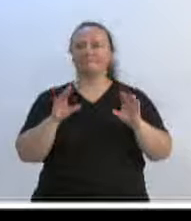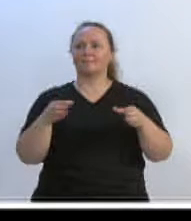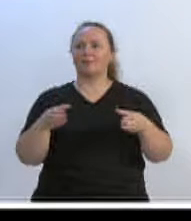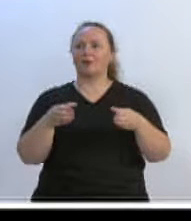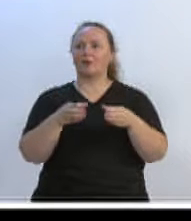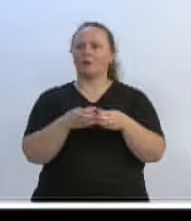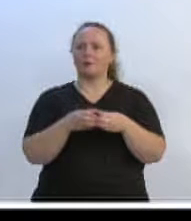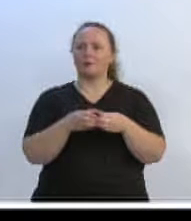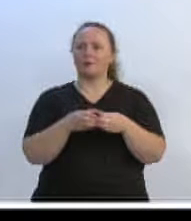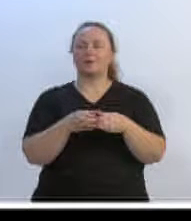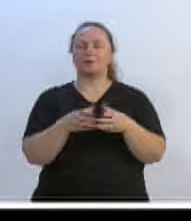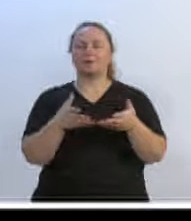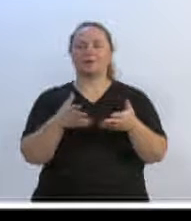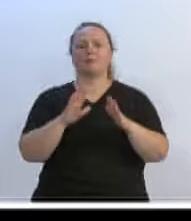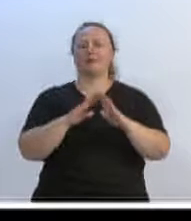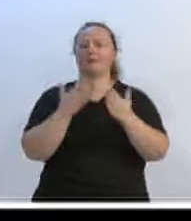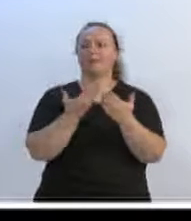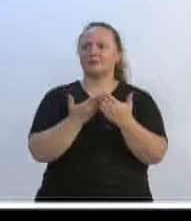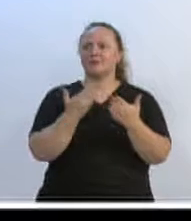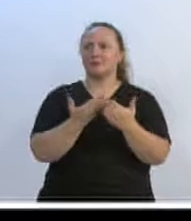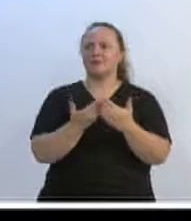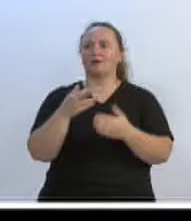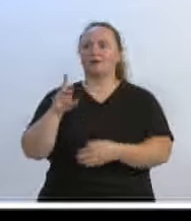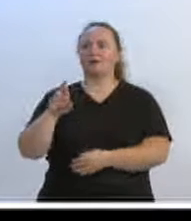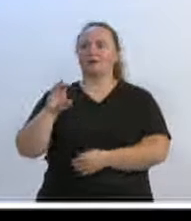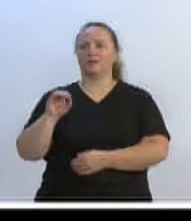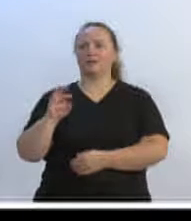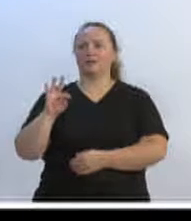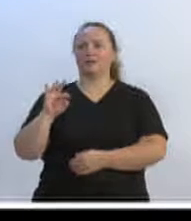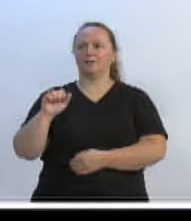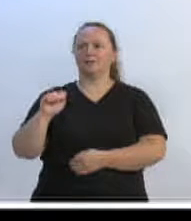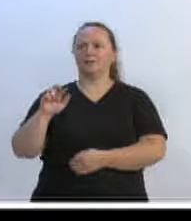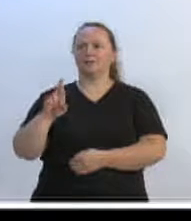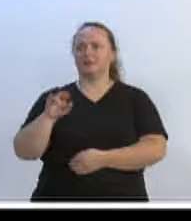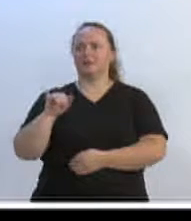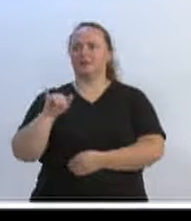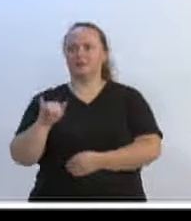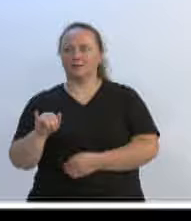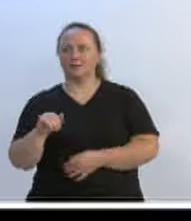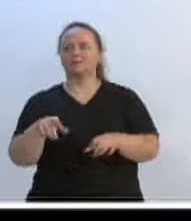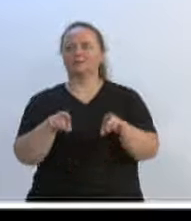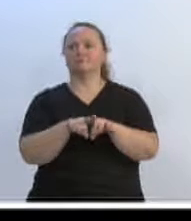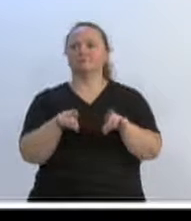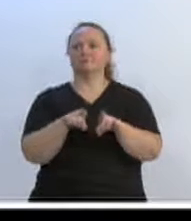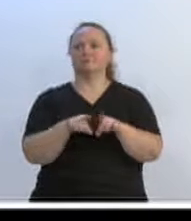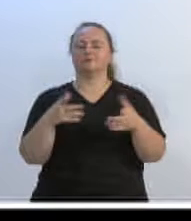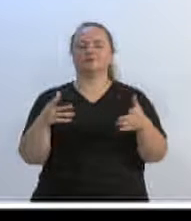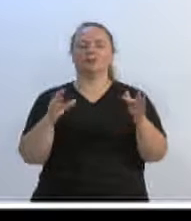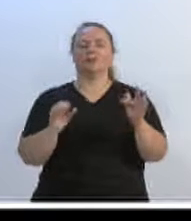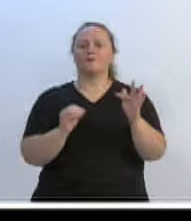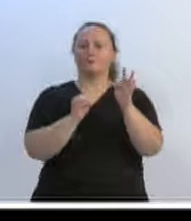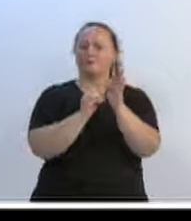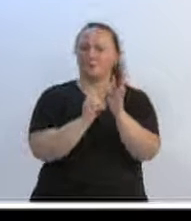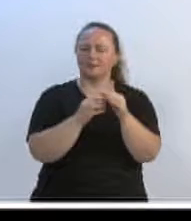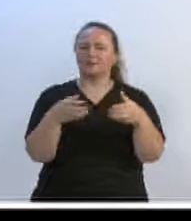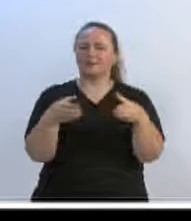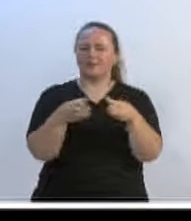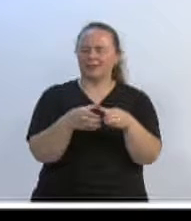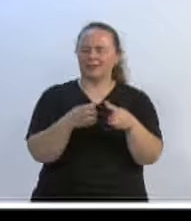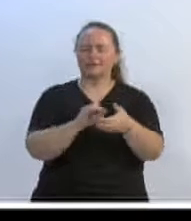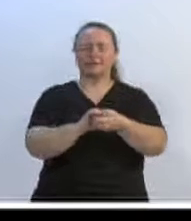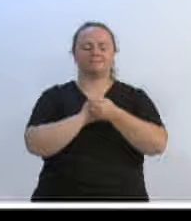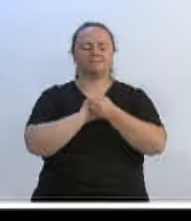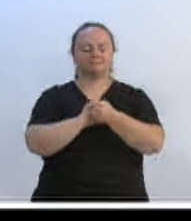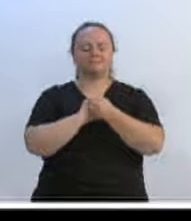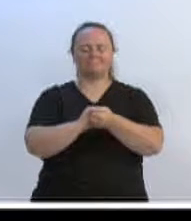professores, o Rotary Clube Blumenau, da Fortaleza, parabéns, a direção da escola,